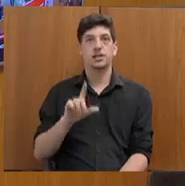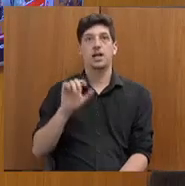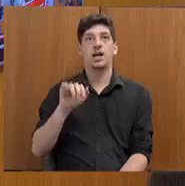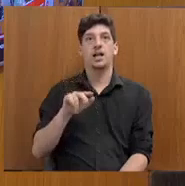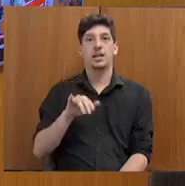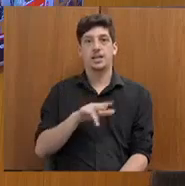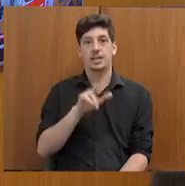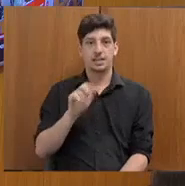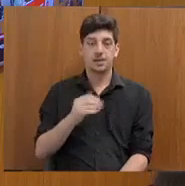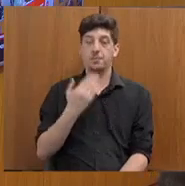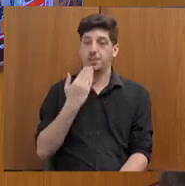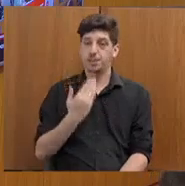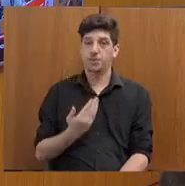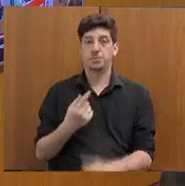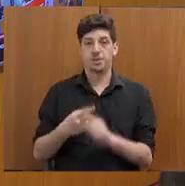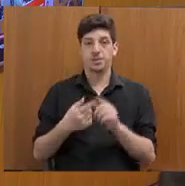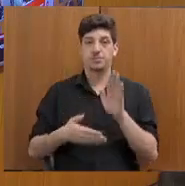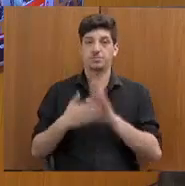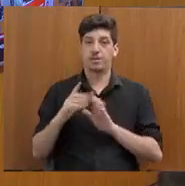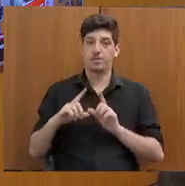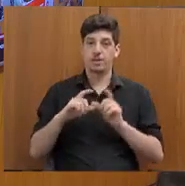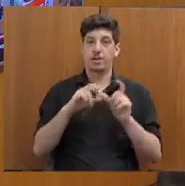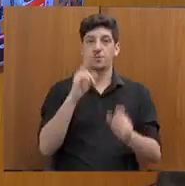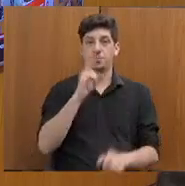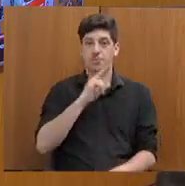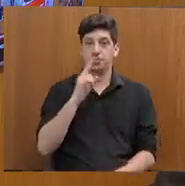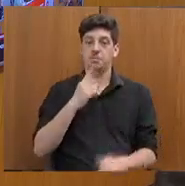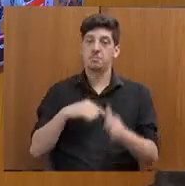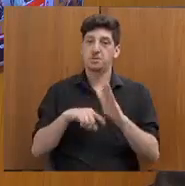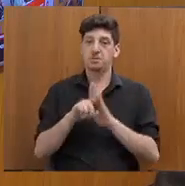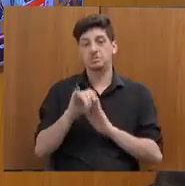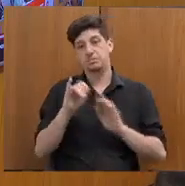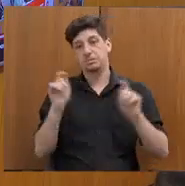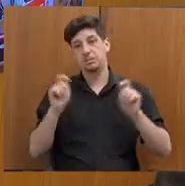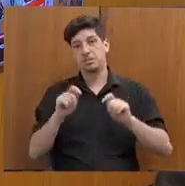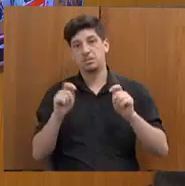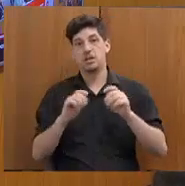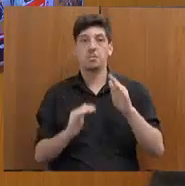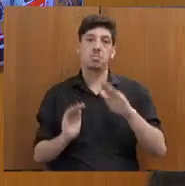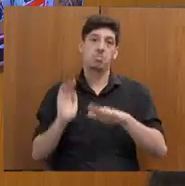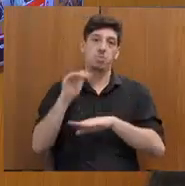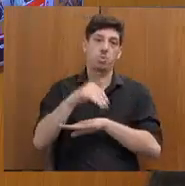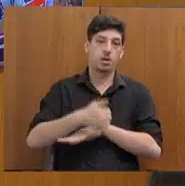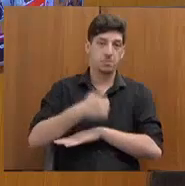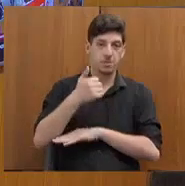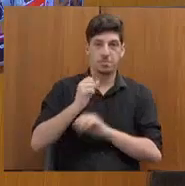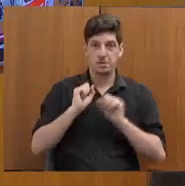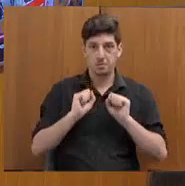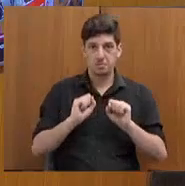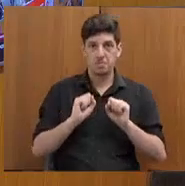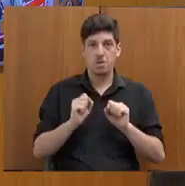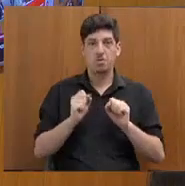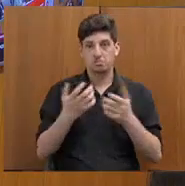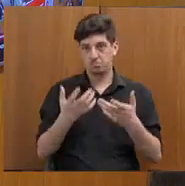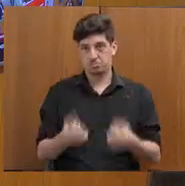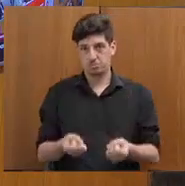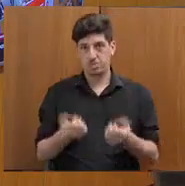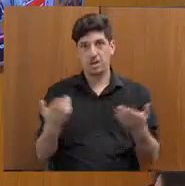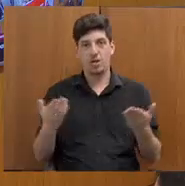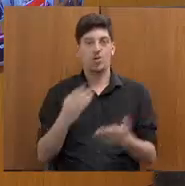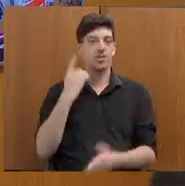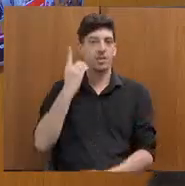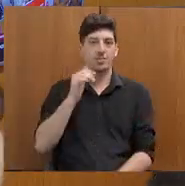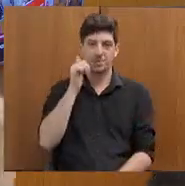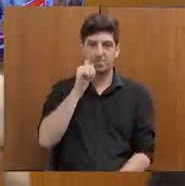emergencial. Se poderia, Betão, peço a vocês, se poderia passá-la em primeiro lugar. Com a palavra, deputada Leninha.